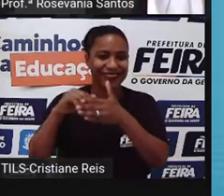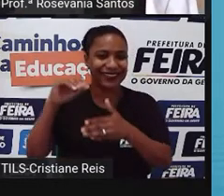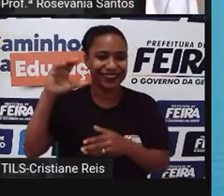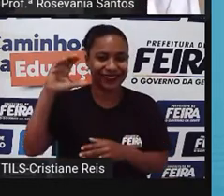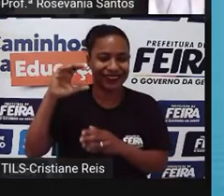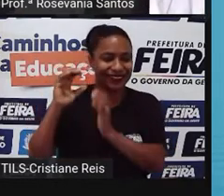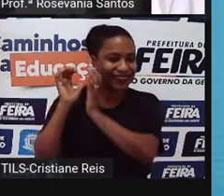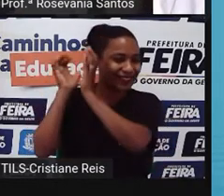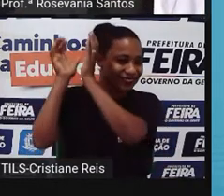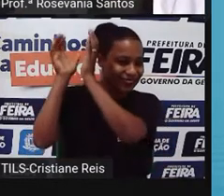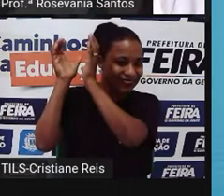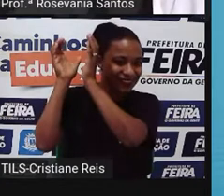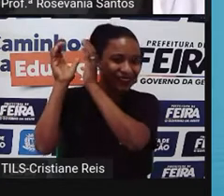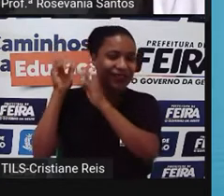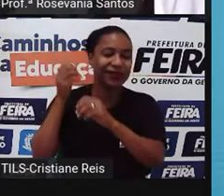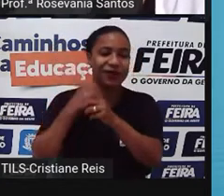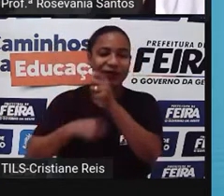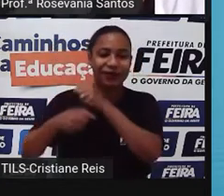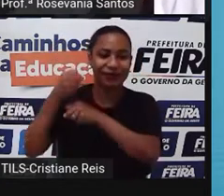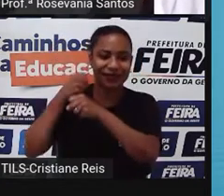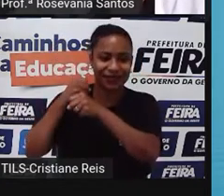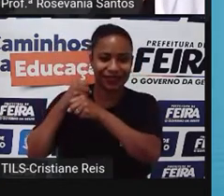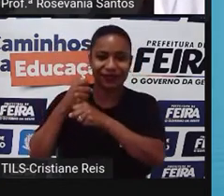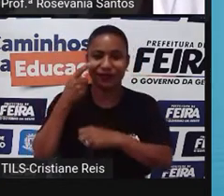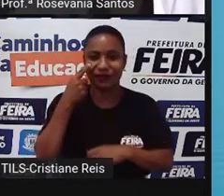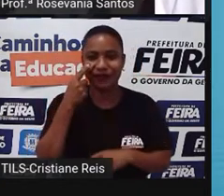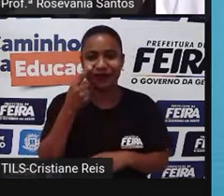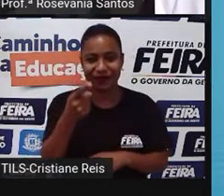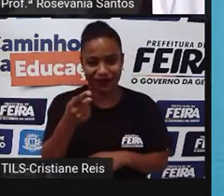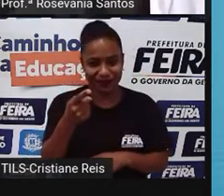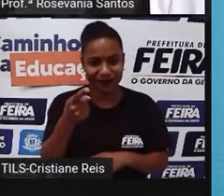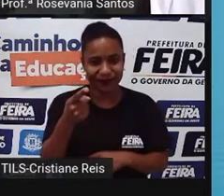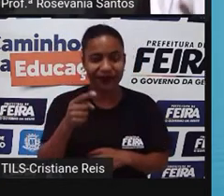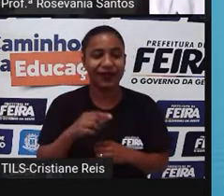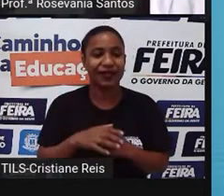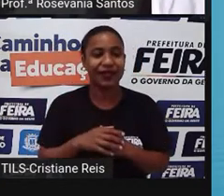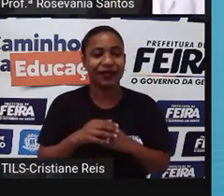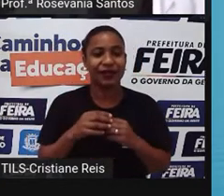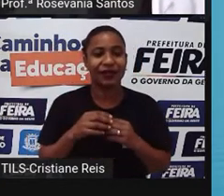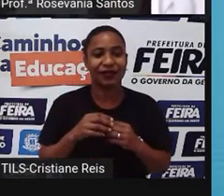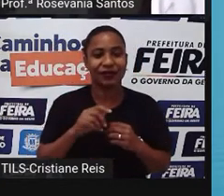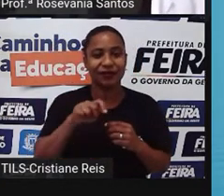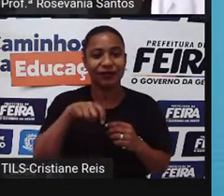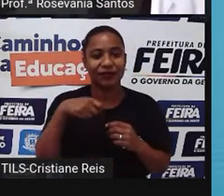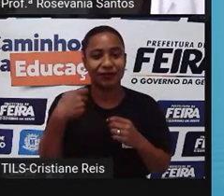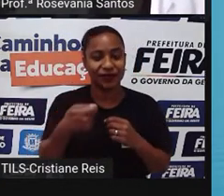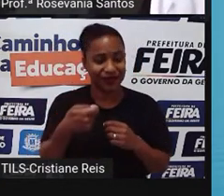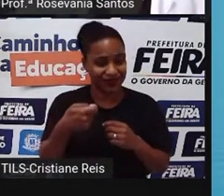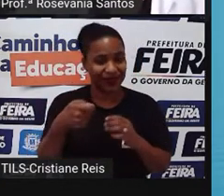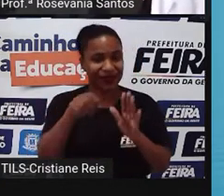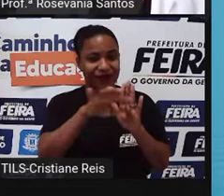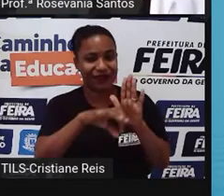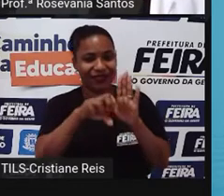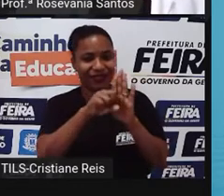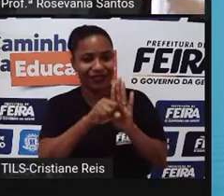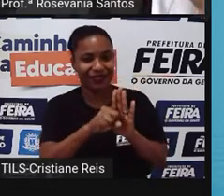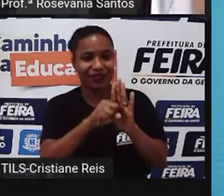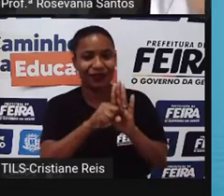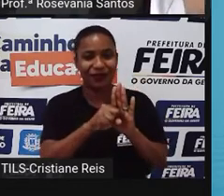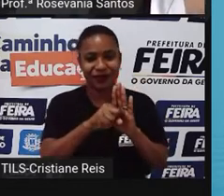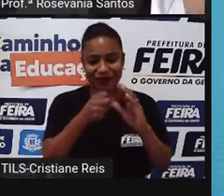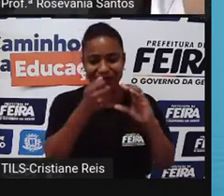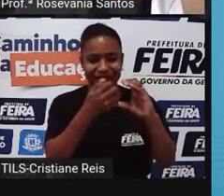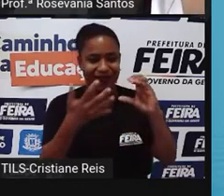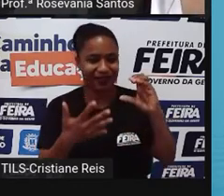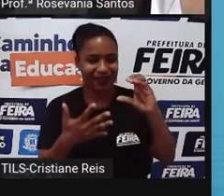Foi a sede, né? Da última Copa. Então, a gente tem aqui essa questão, né? De algumas coisas que chamaram atenção.